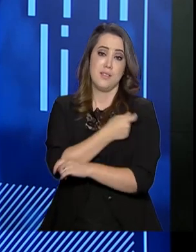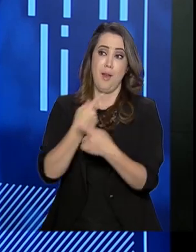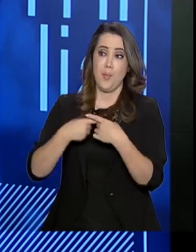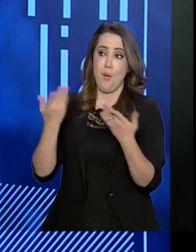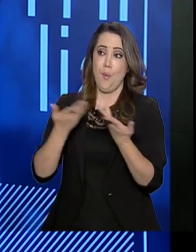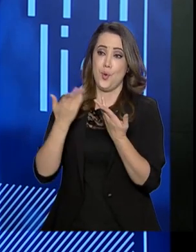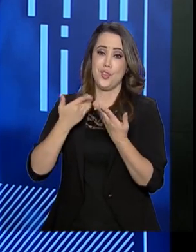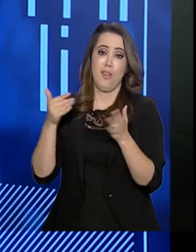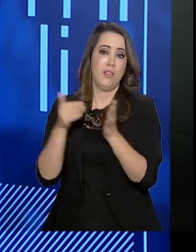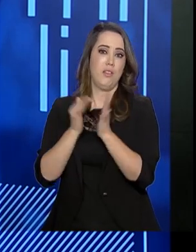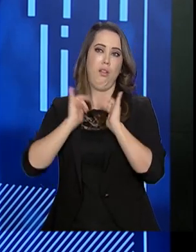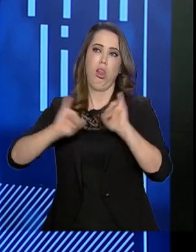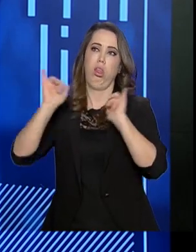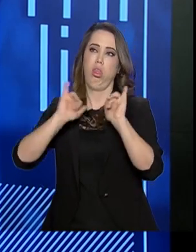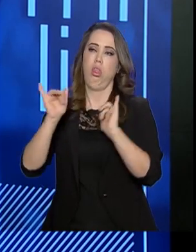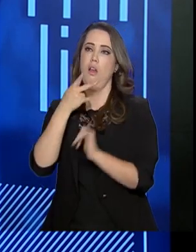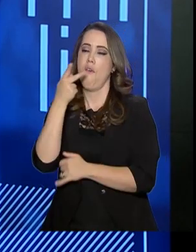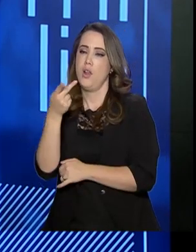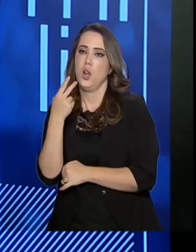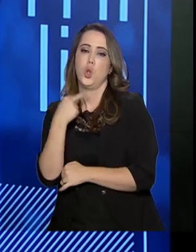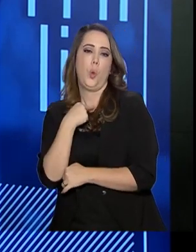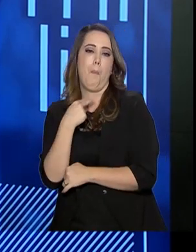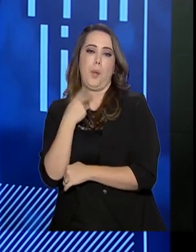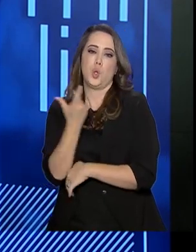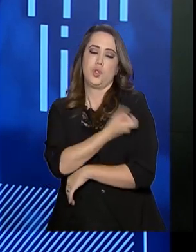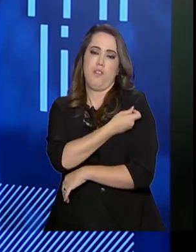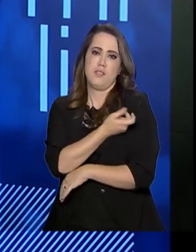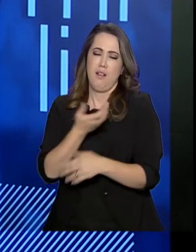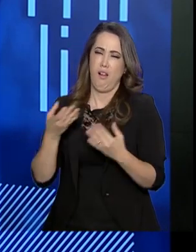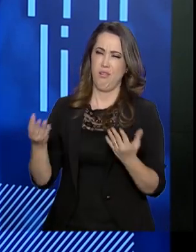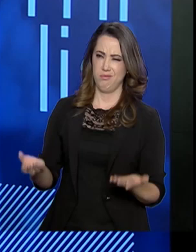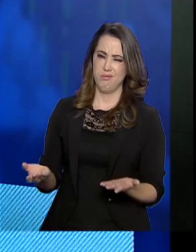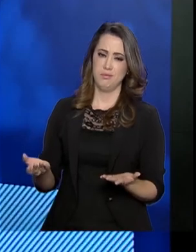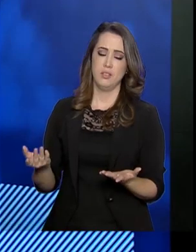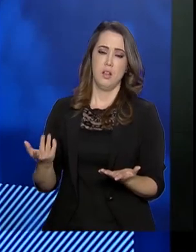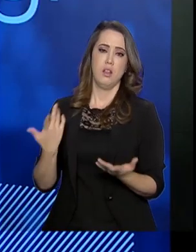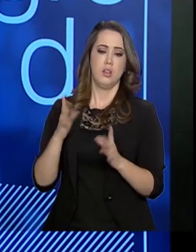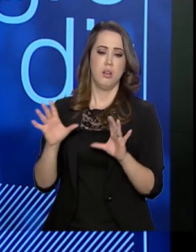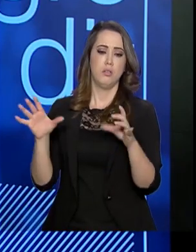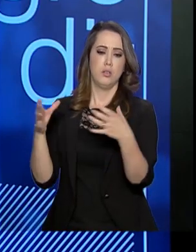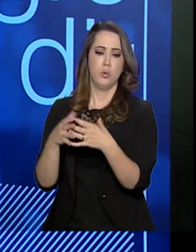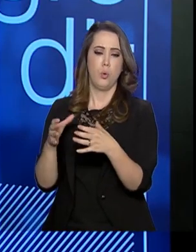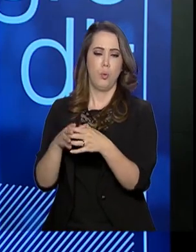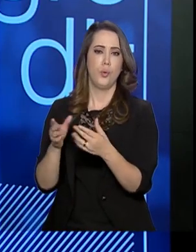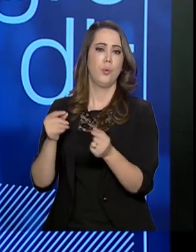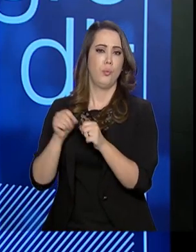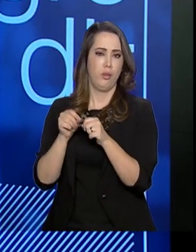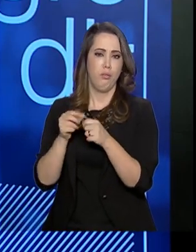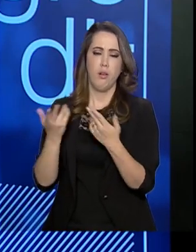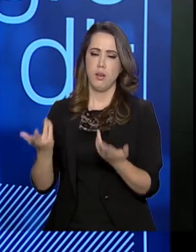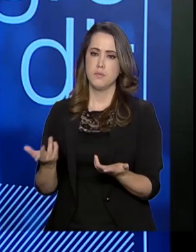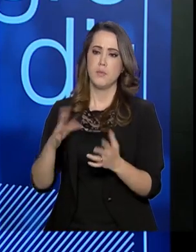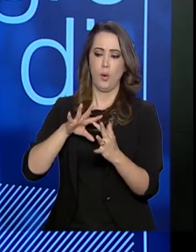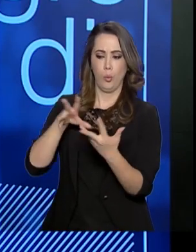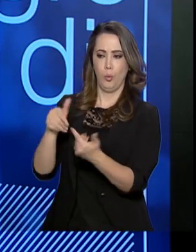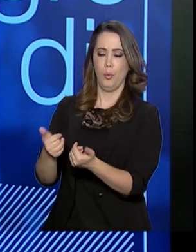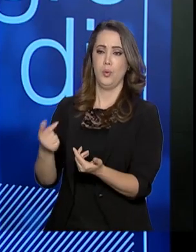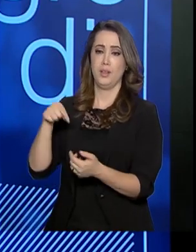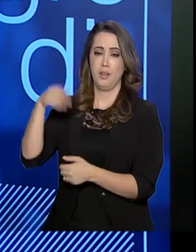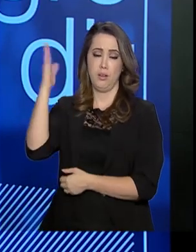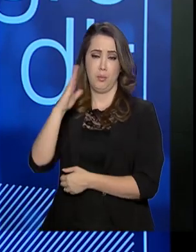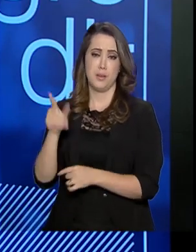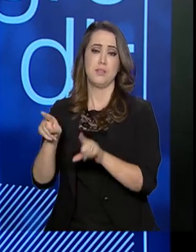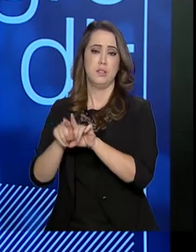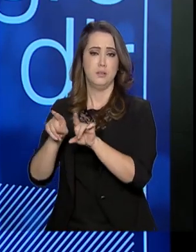vacine. As pessoas começando a ter reações para não vacinar. Tem um movimento que faz isso no mundo todo e aqui no